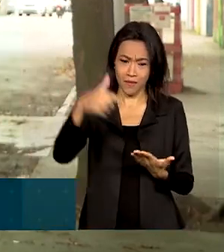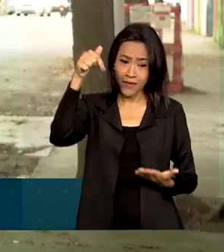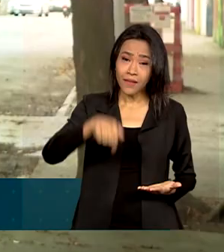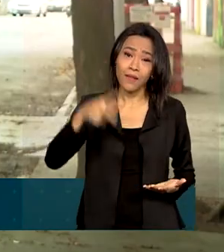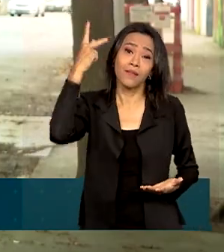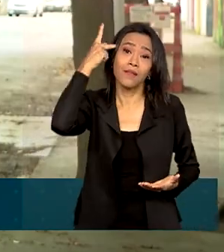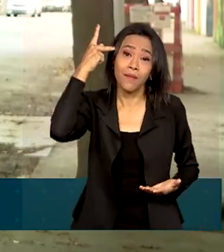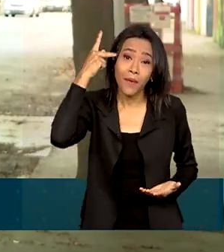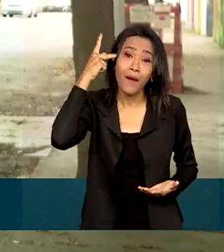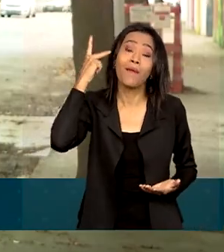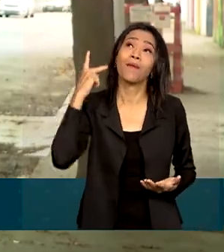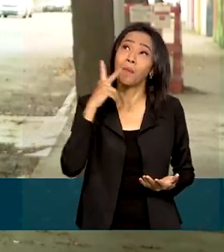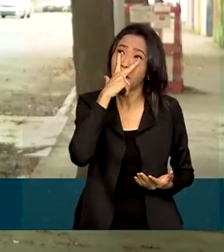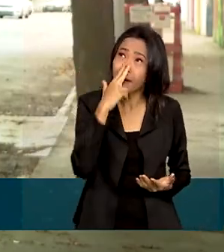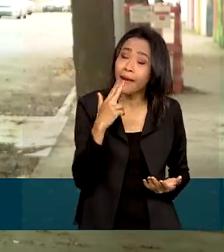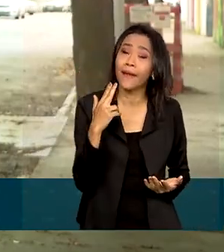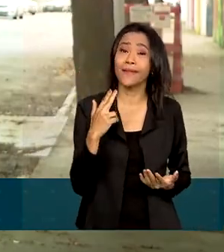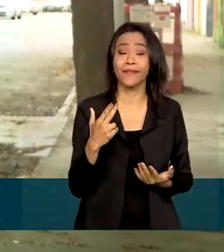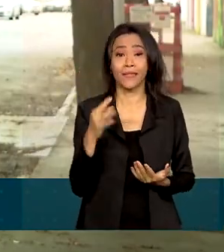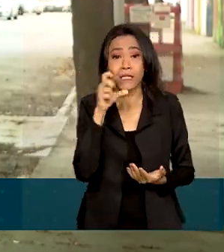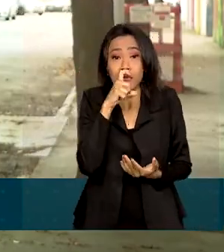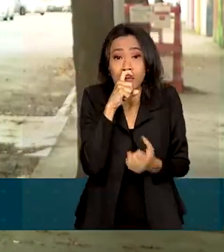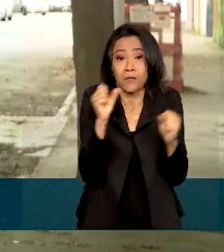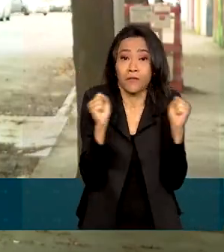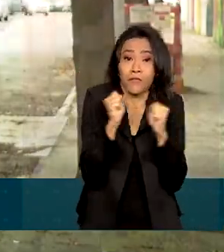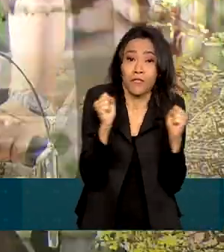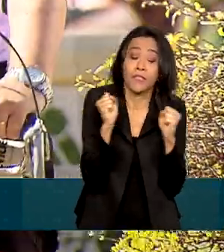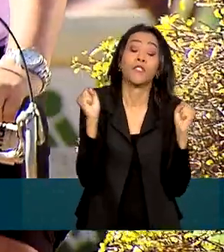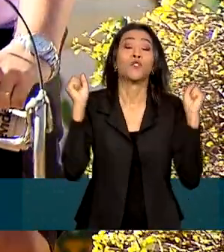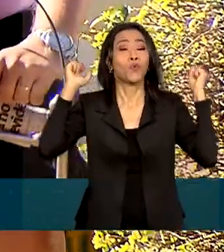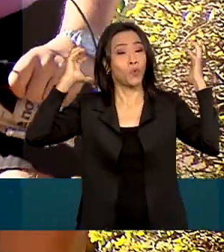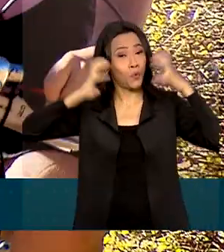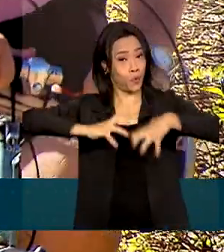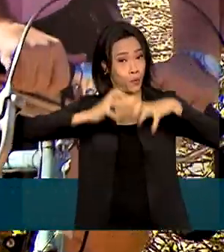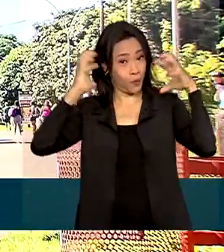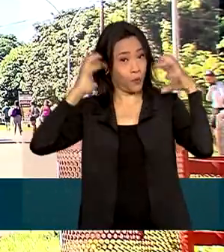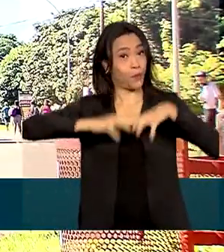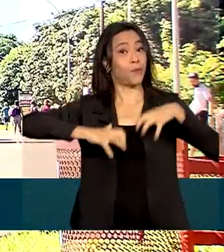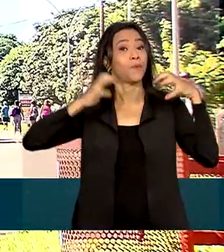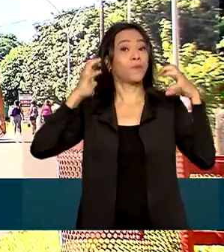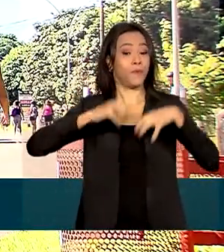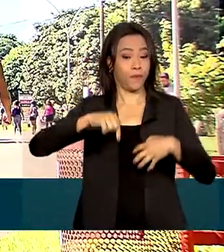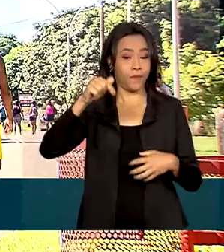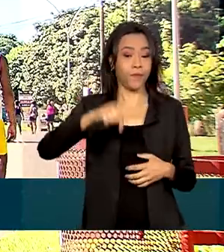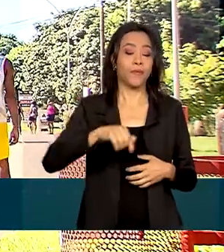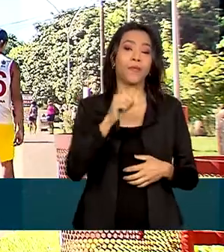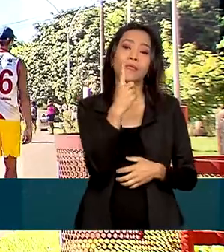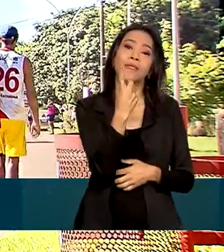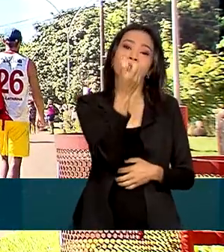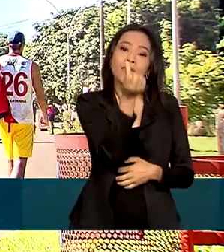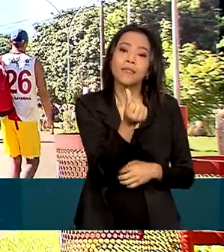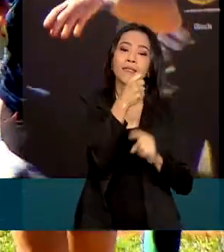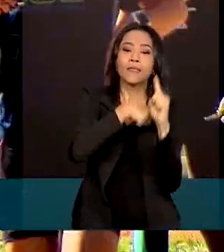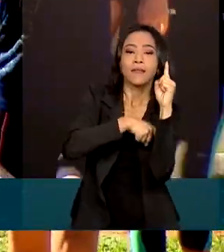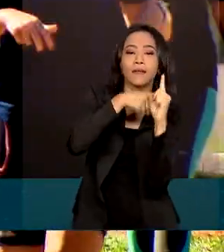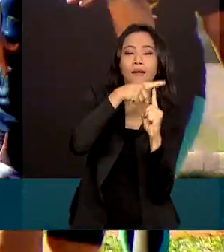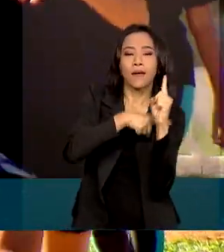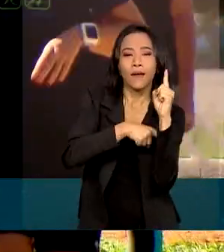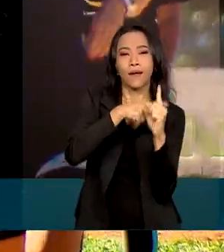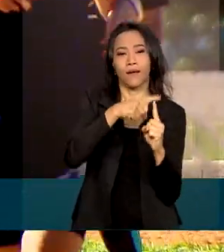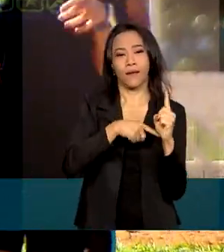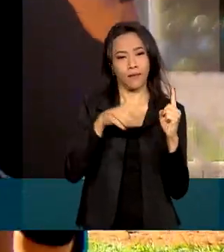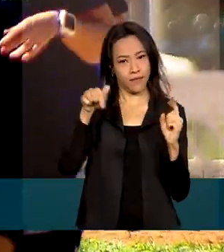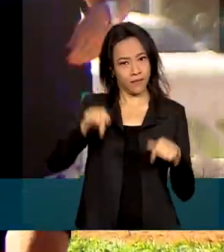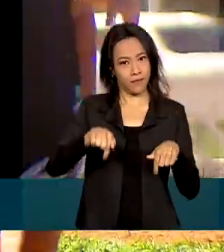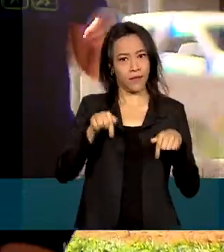começa ainda com cara de inverno. Dia bastante chuvoso por aqui, frio, faz 16 graus agora. A máxima aqui em São